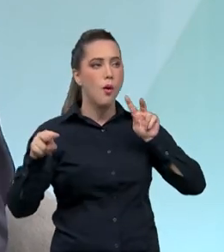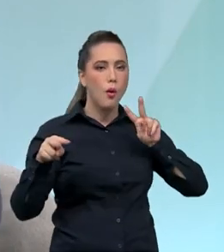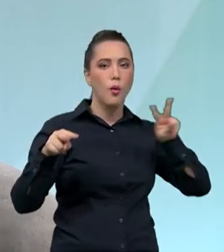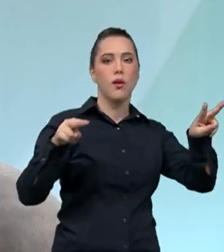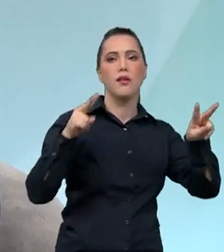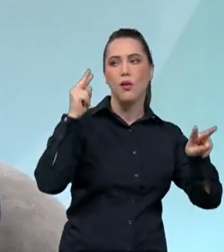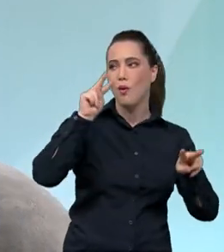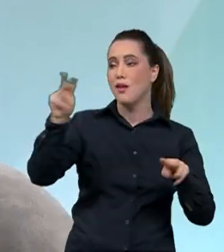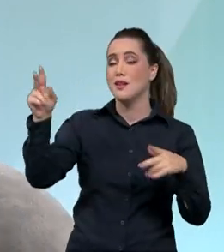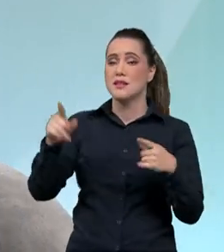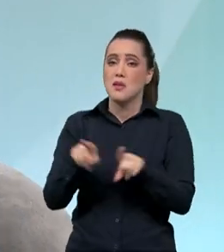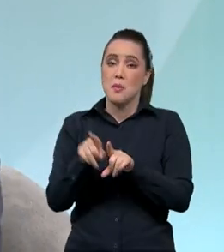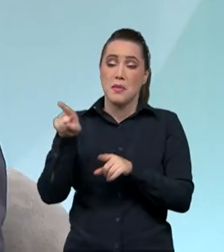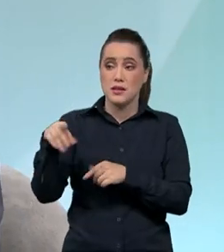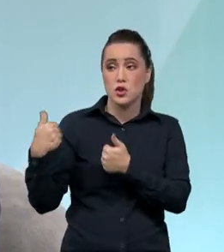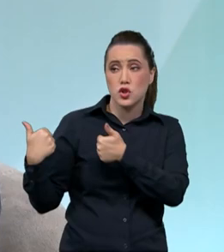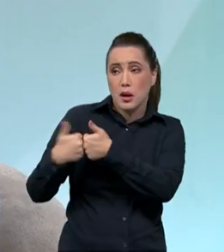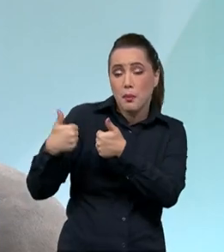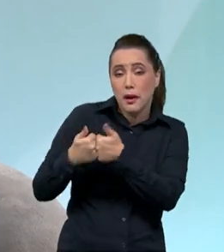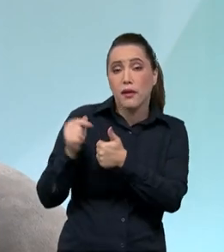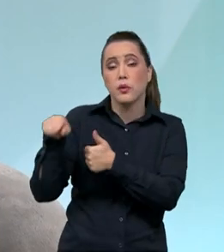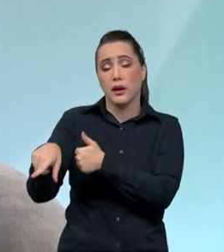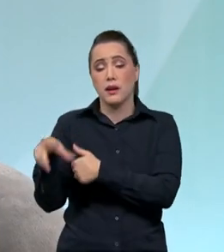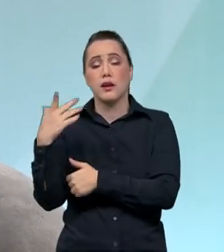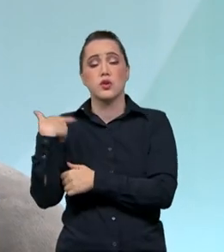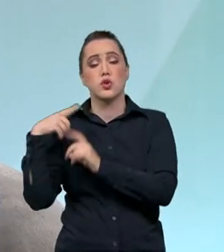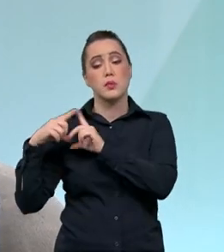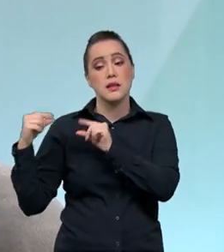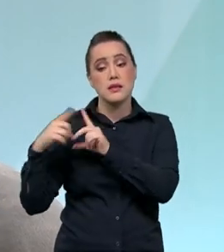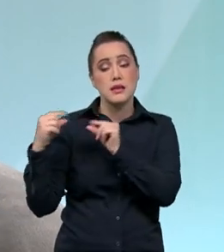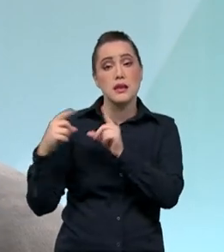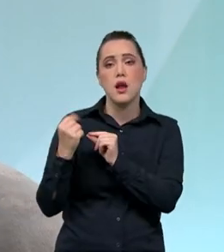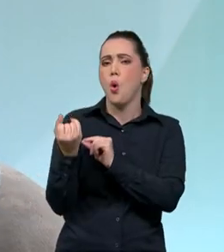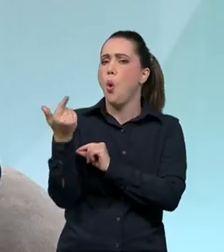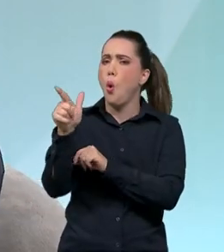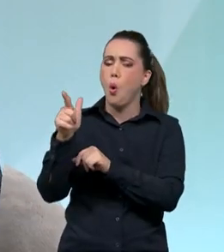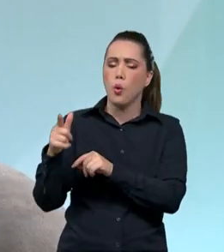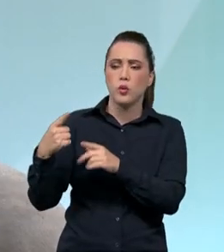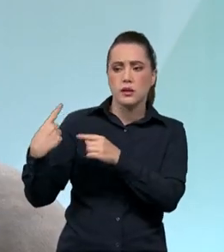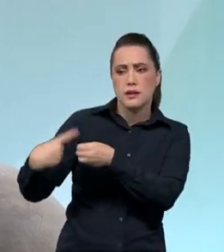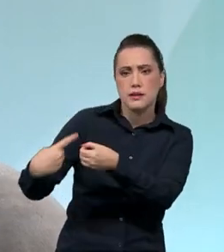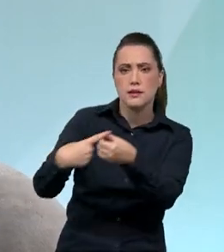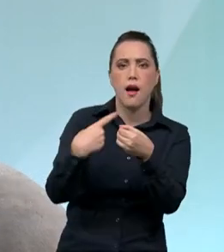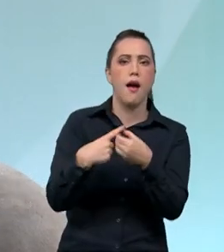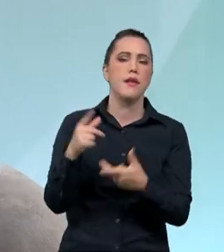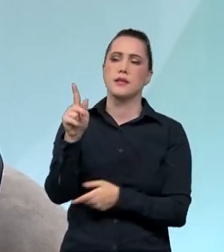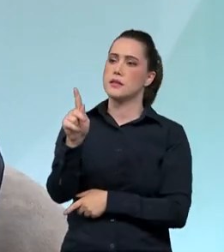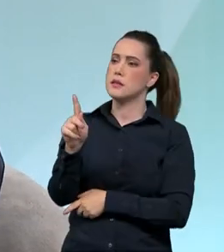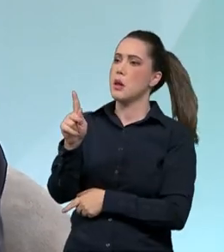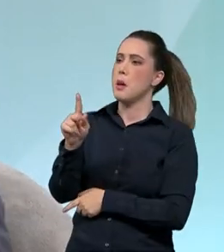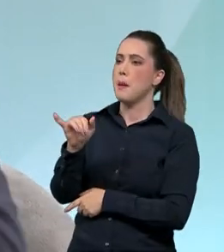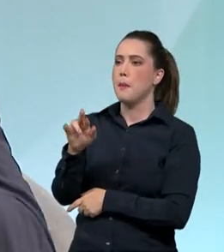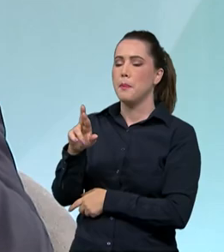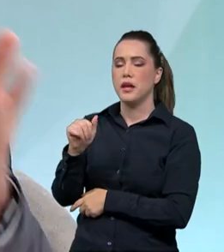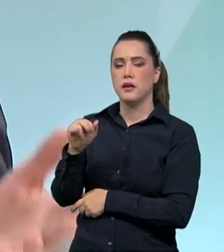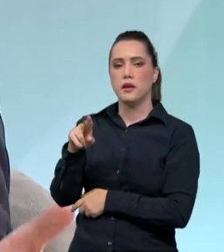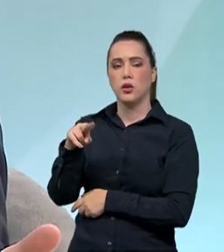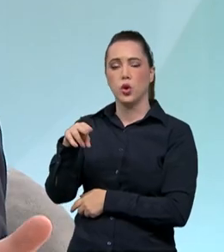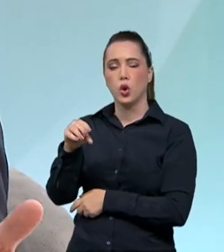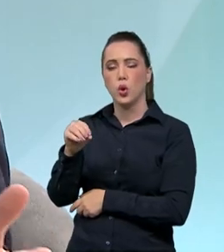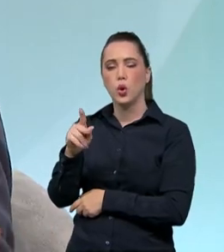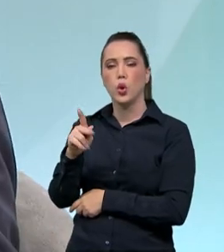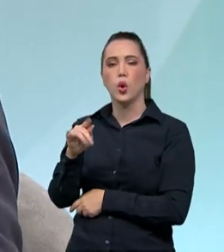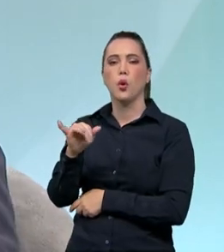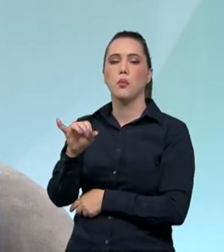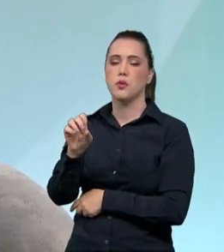redor de Brasília, nós temos Pirinópolis, nós temos a Chapada dos Veadeiros, enfim, nós temos vários destinos que podemos visitar. Mas se você estiver em